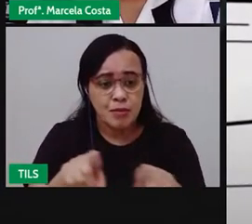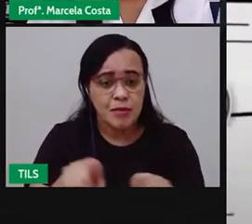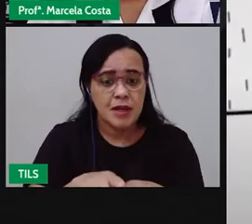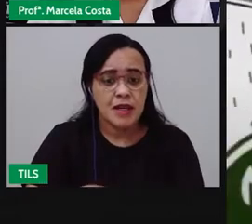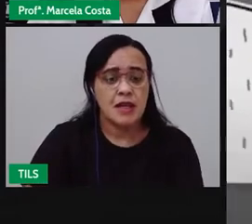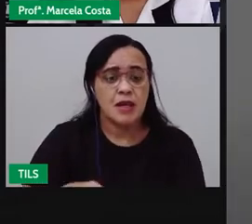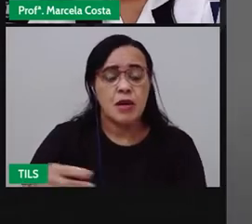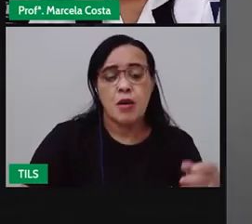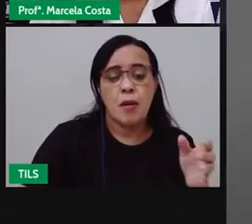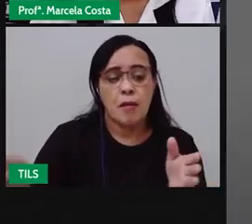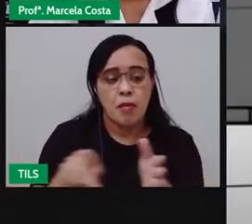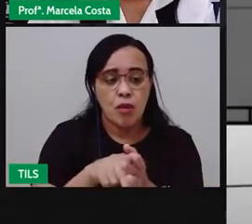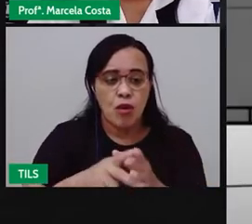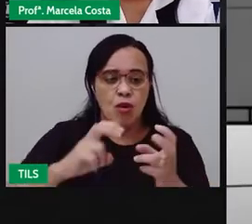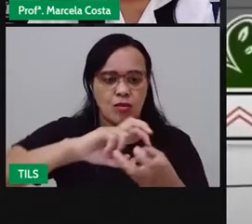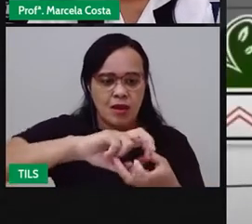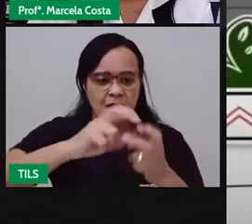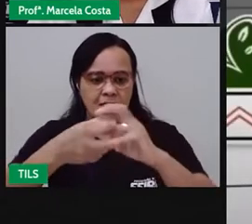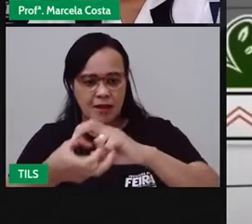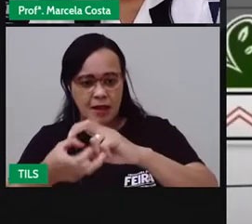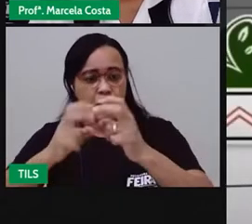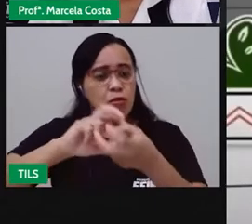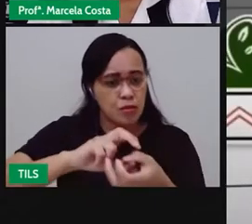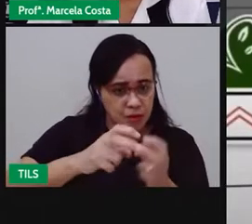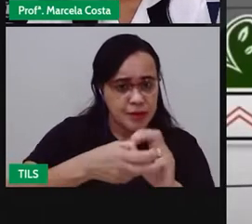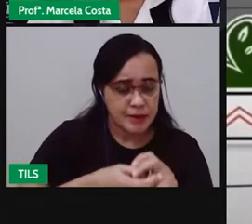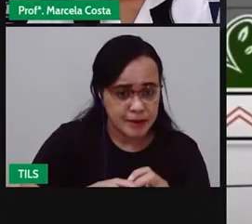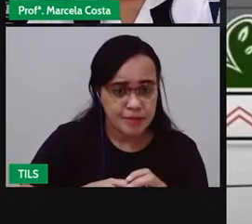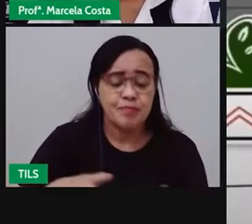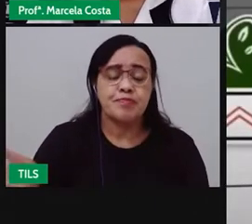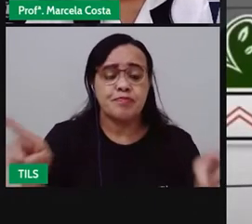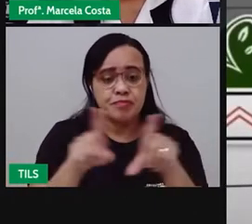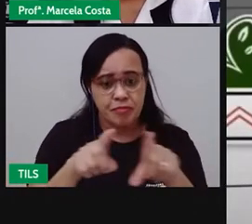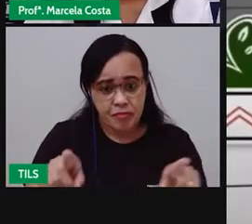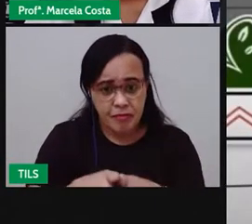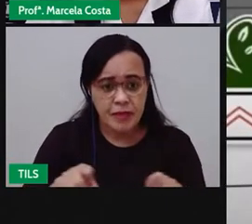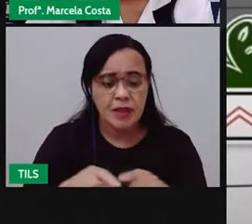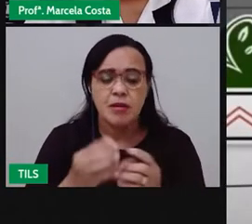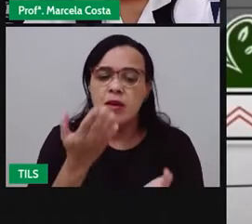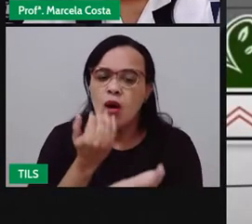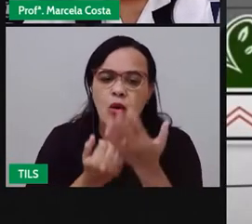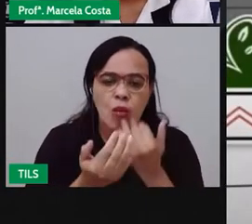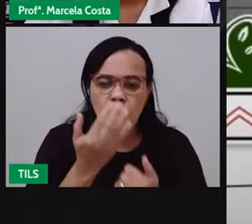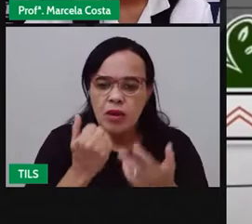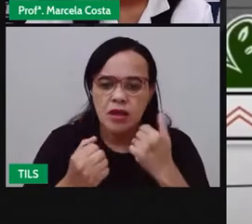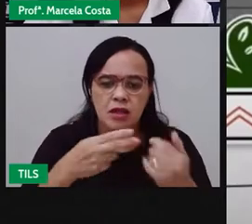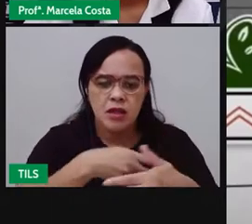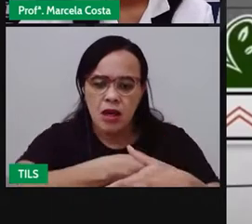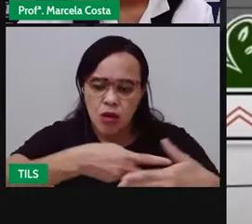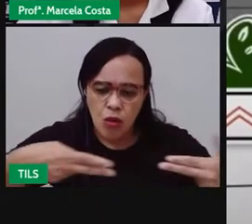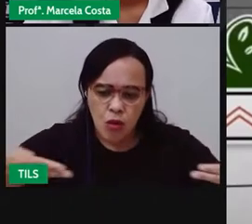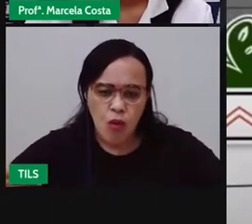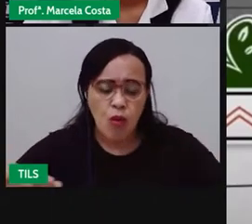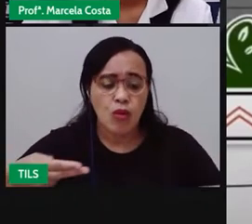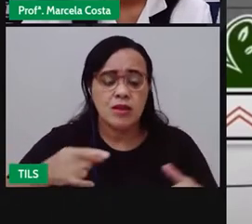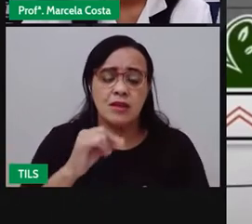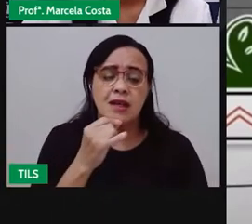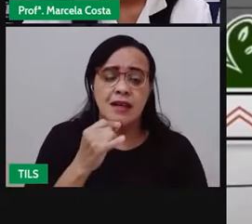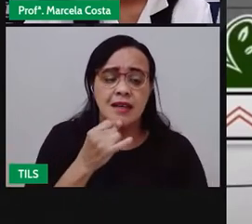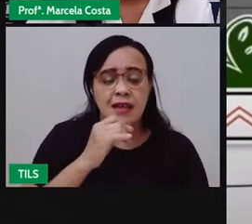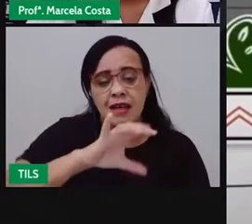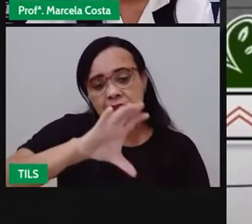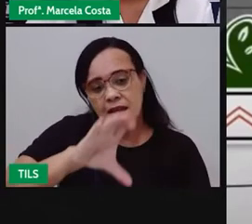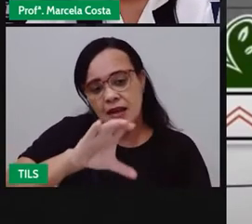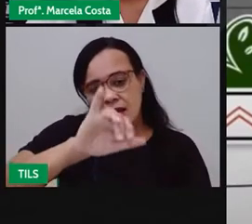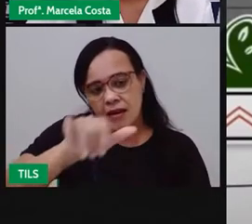capoeira. O modo de preparo e ritual de degustação da cajuína fazem parte da identidade dos